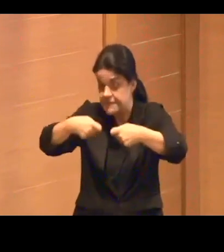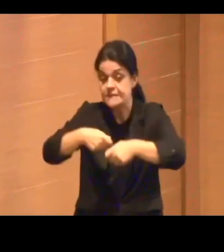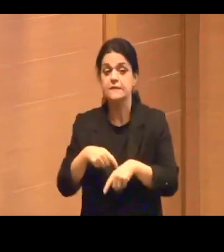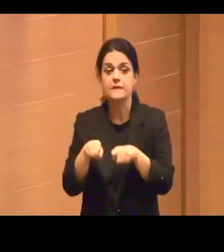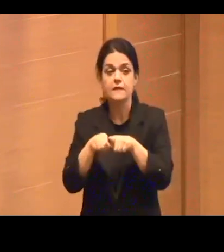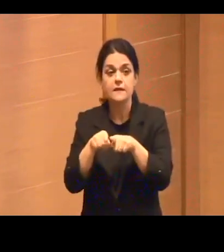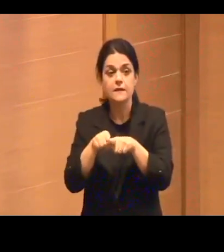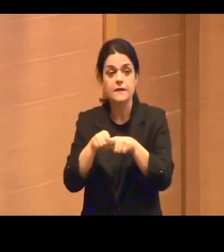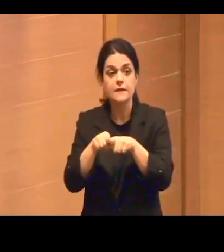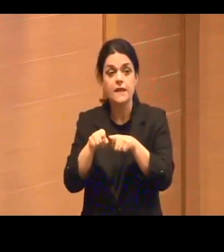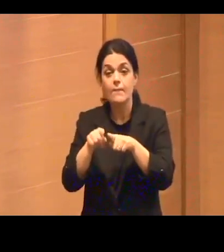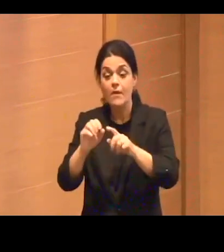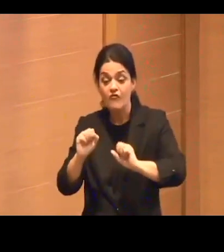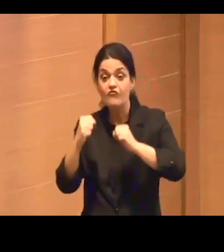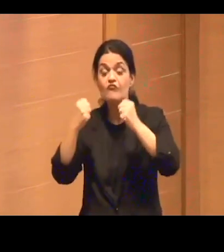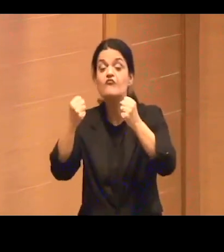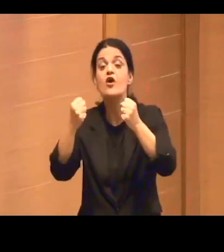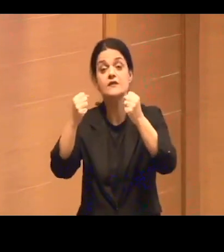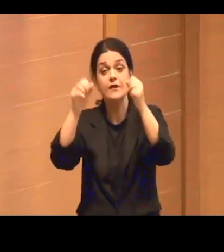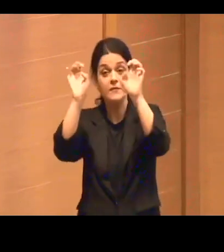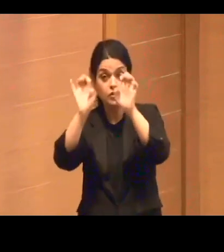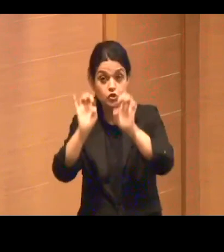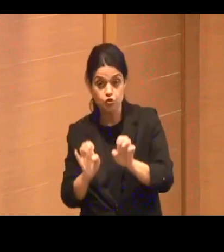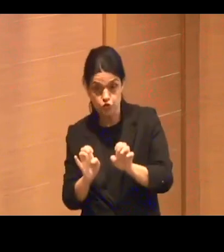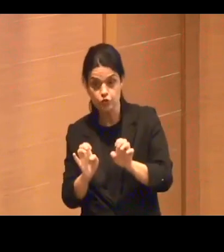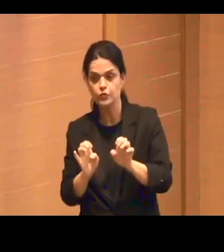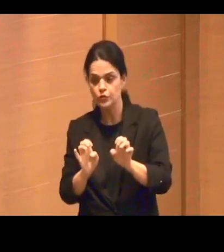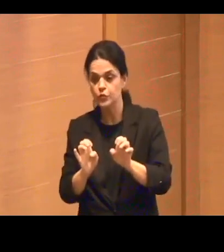fortalecimento de uma infraestrutura federada,